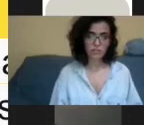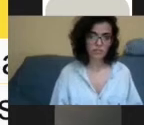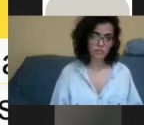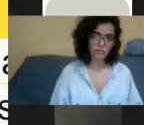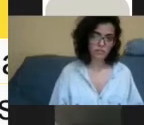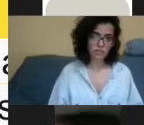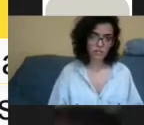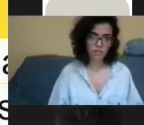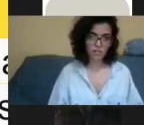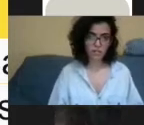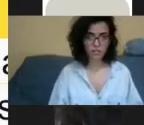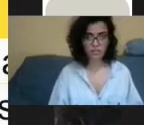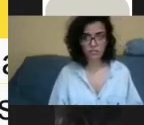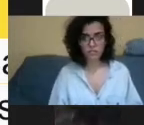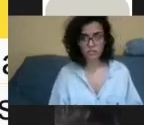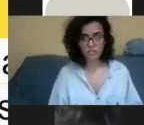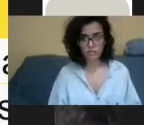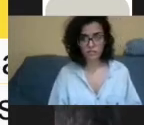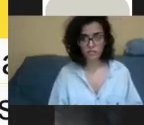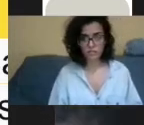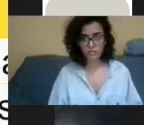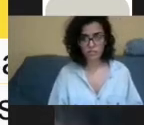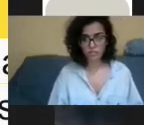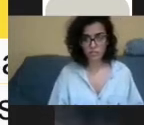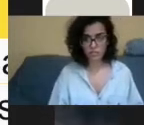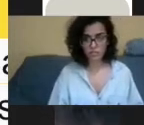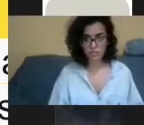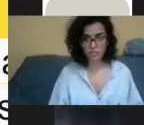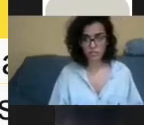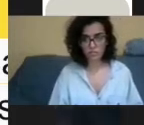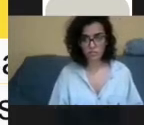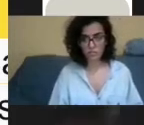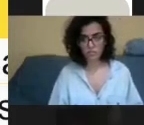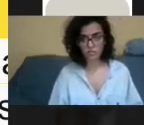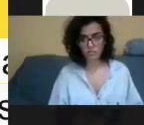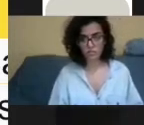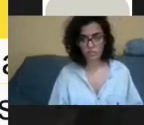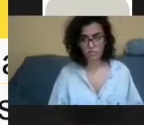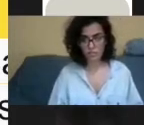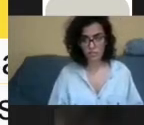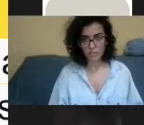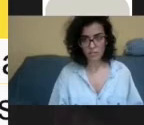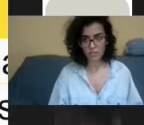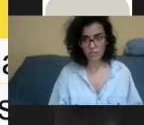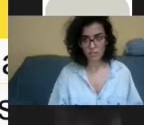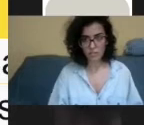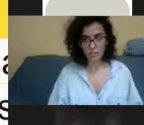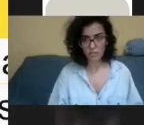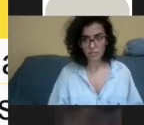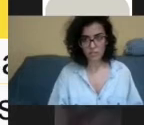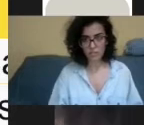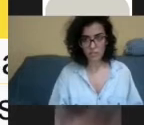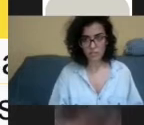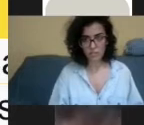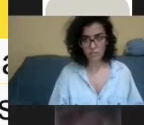outras questões de compreensão, né? A gente dificuldade de compreensão, então a acessibilidade comunicacional vem tentar suprir